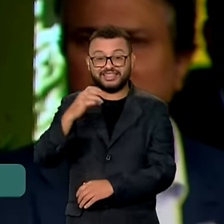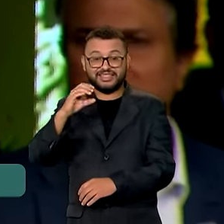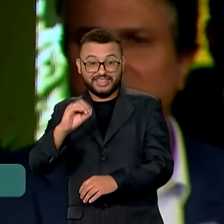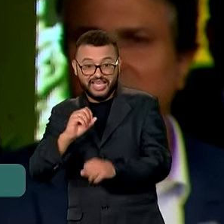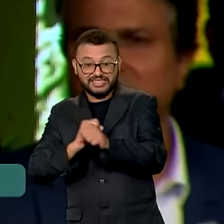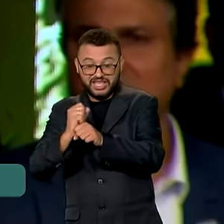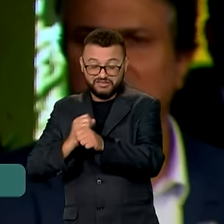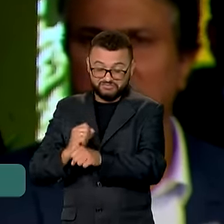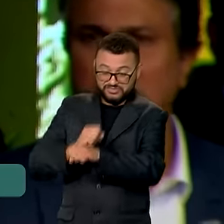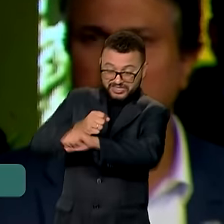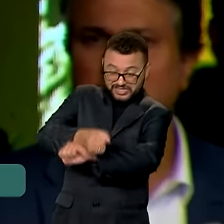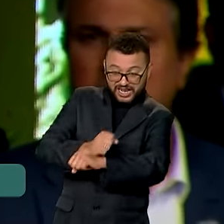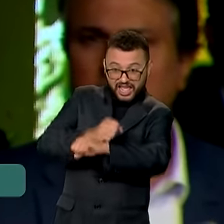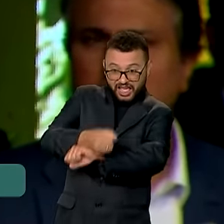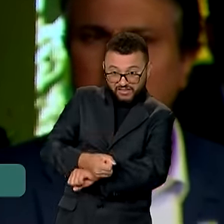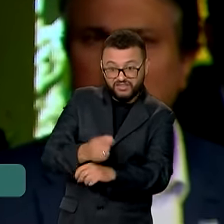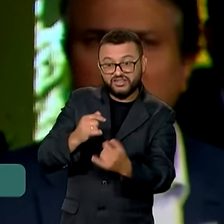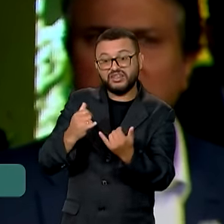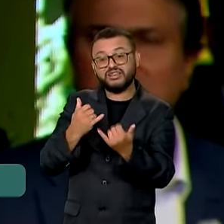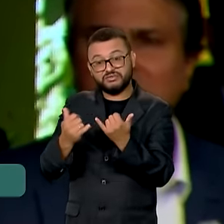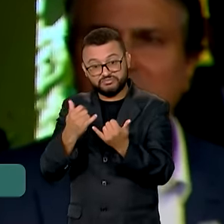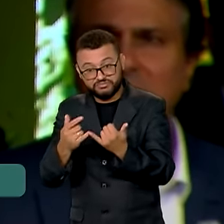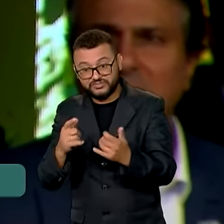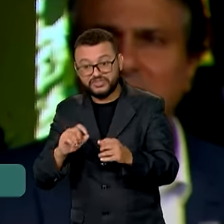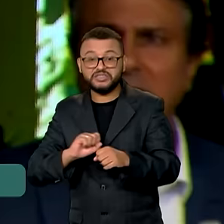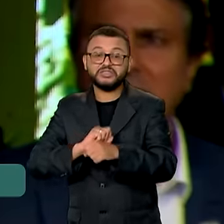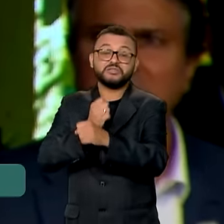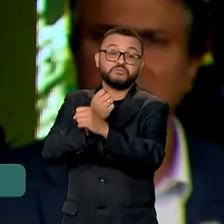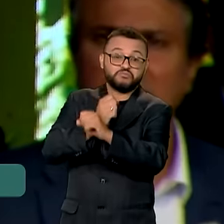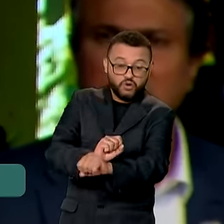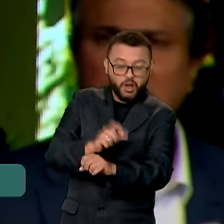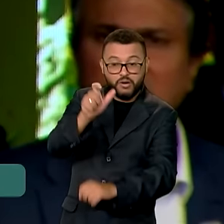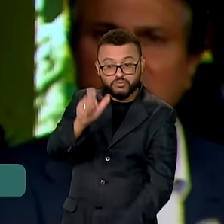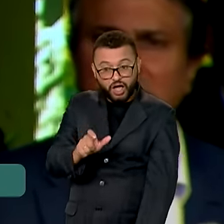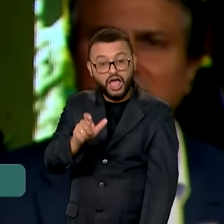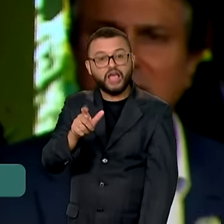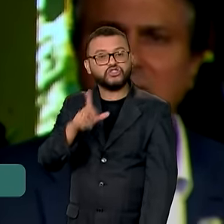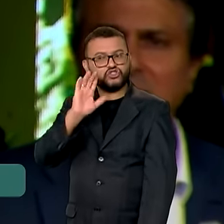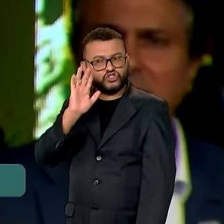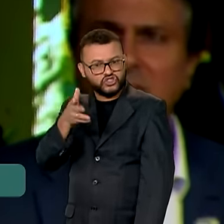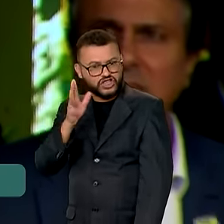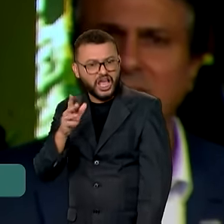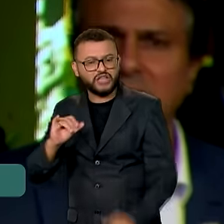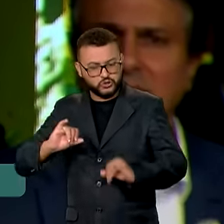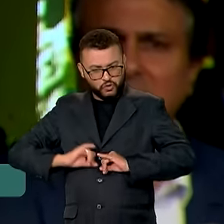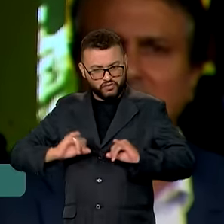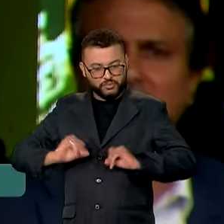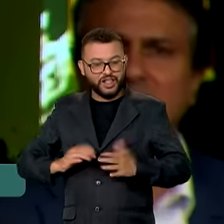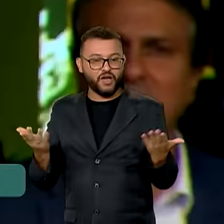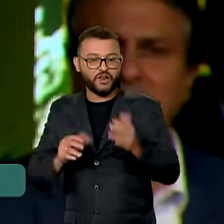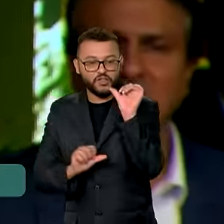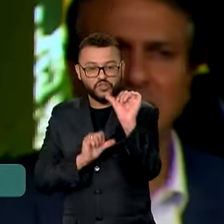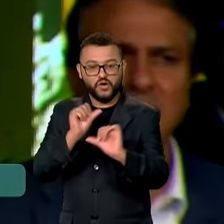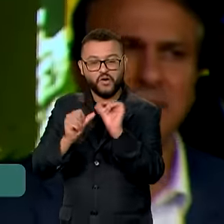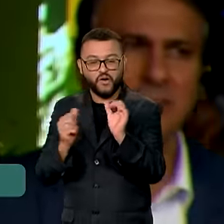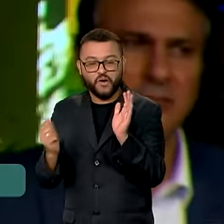regime análogo à escravidão. E é com orgulho que eu digo que um lugar onde já foi senzala, hoje é uma universidade pública.